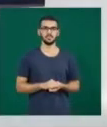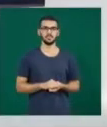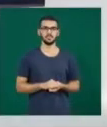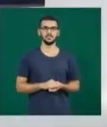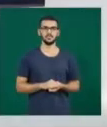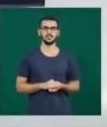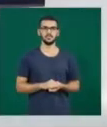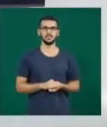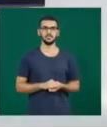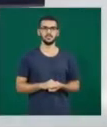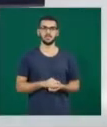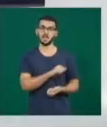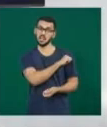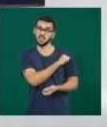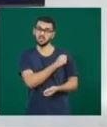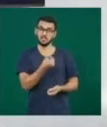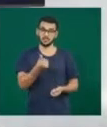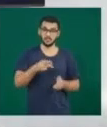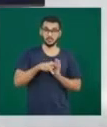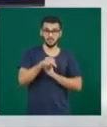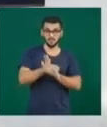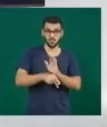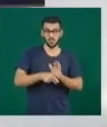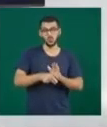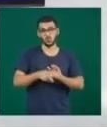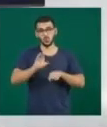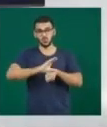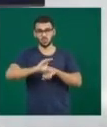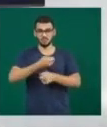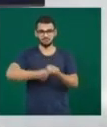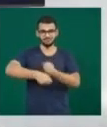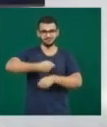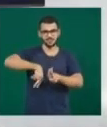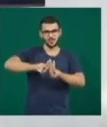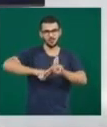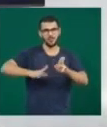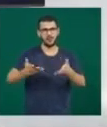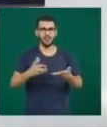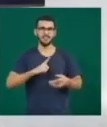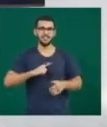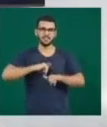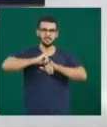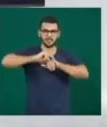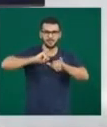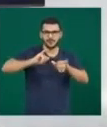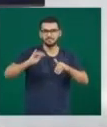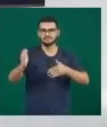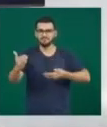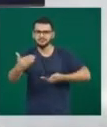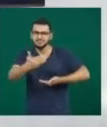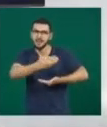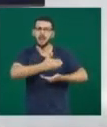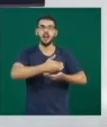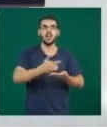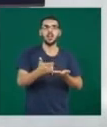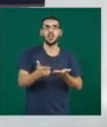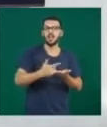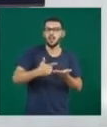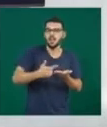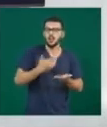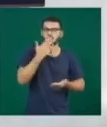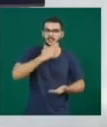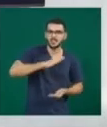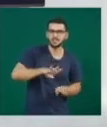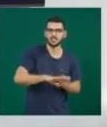E estudantes do sexto período do curso de administração da UFU, promovem uma campanha de arrecadação de livros infantis e infantos